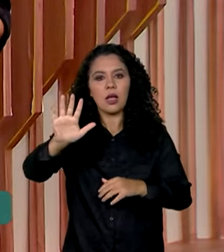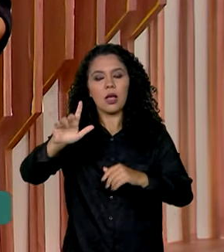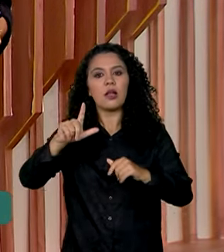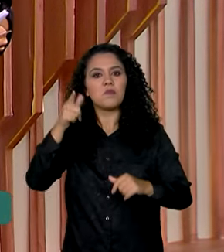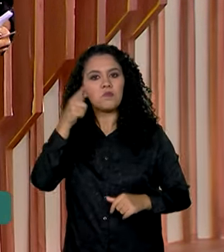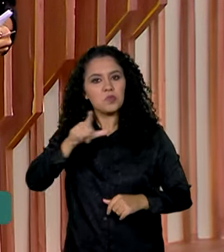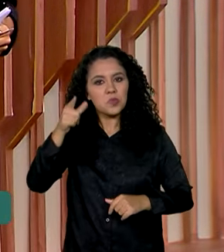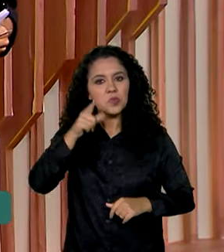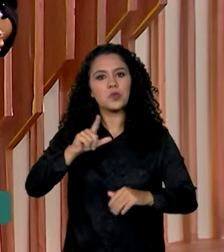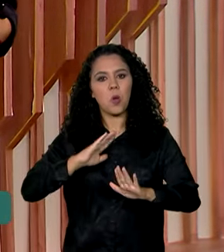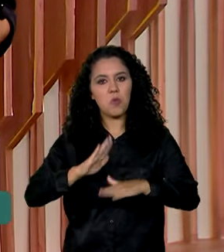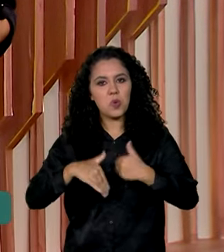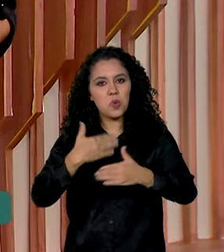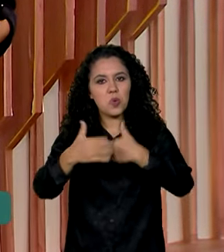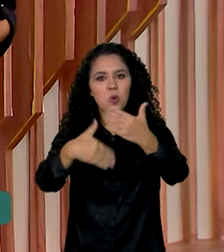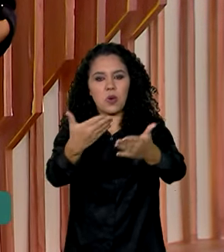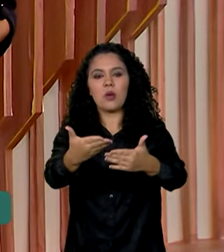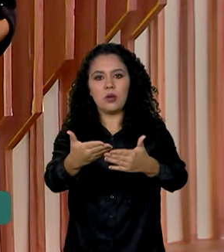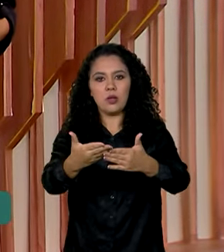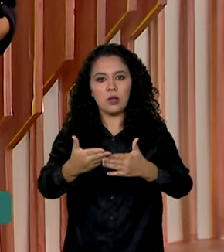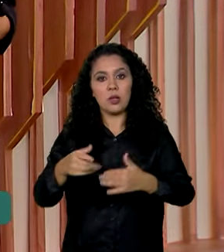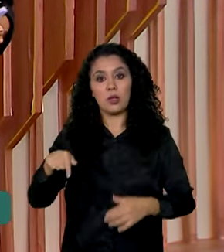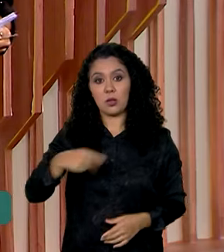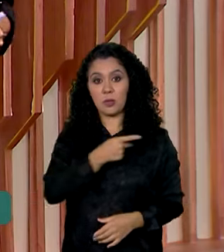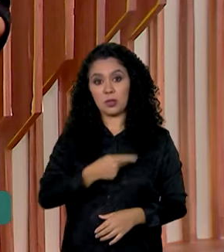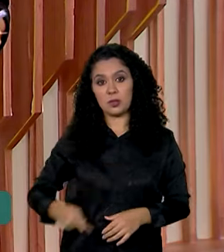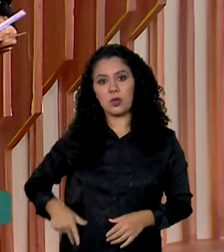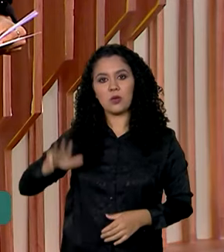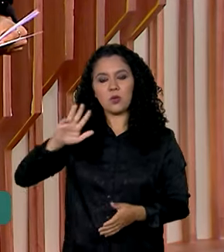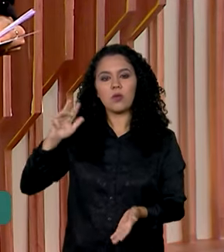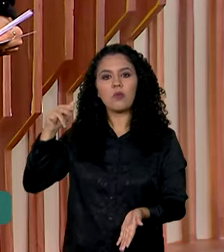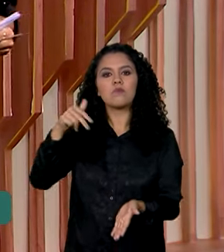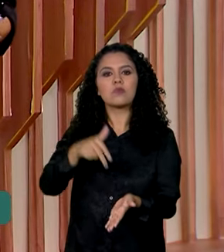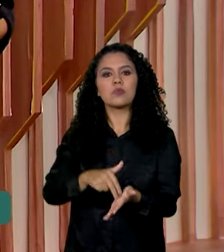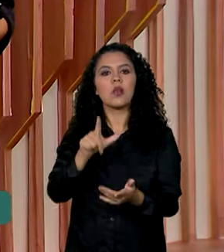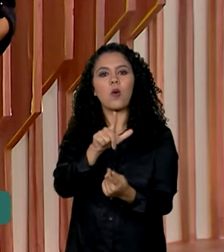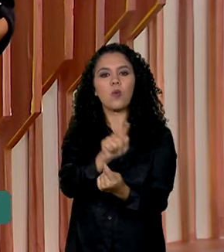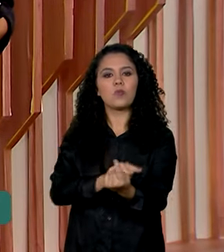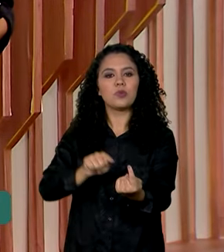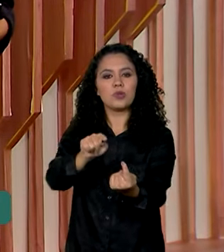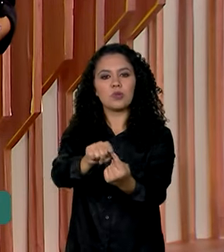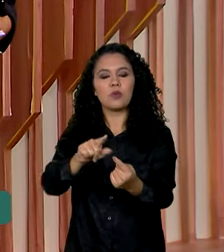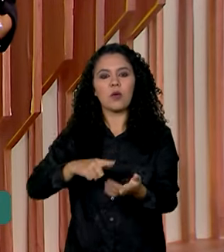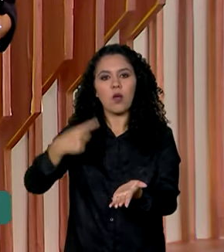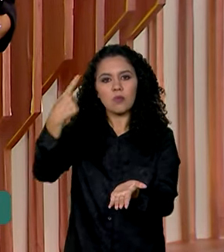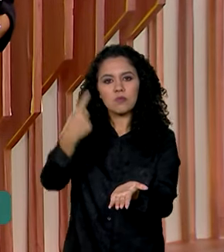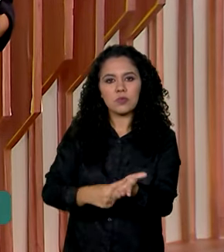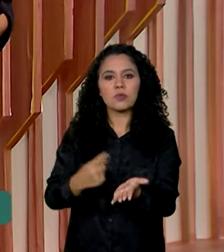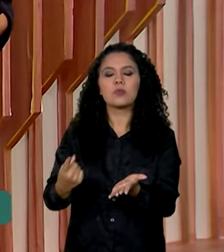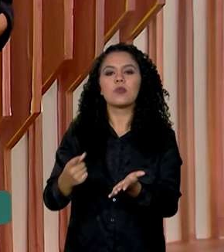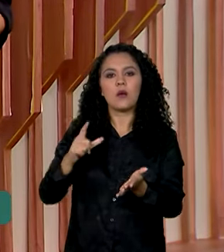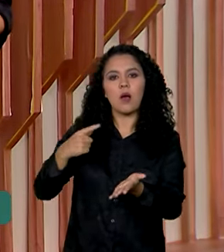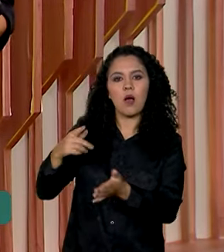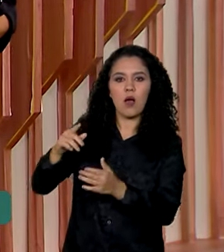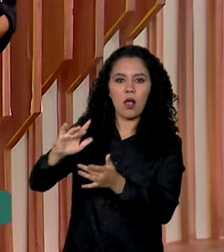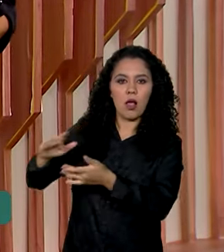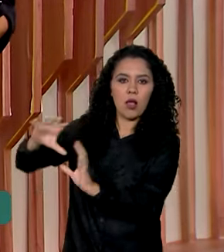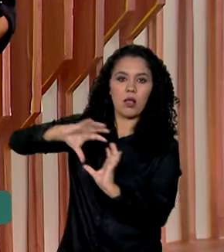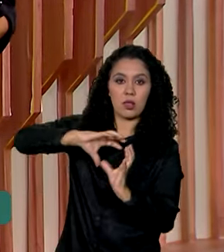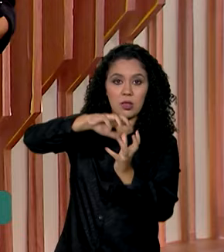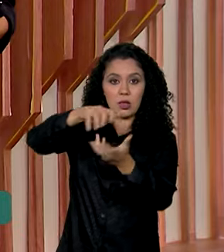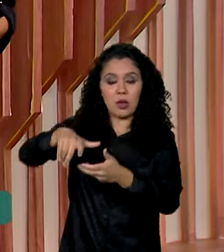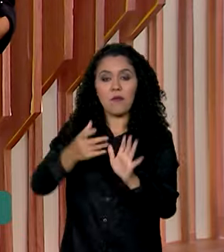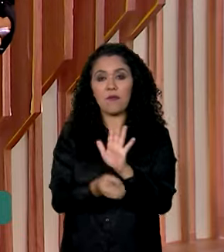têm ganhado força desde o que o governo assumiu como uma de suas metas a retomada de uma agenda internacional. Vários